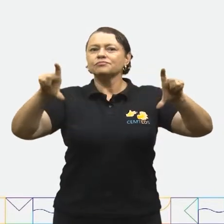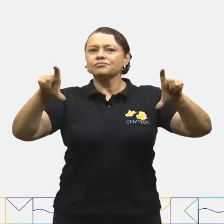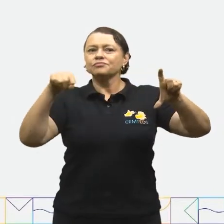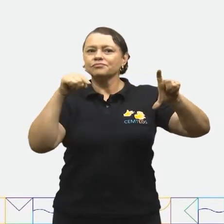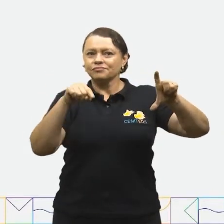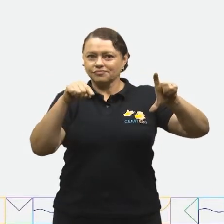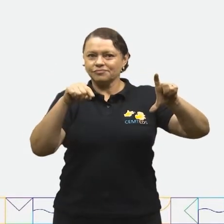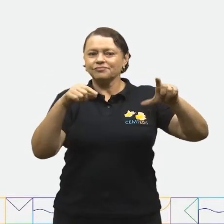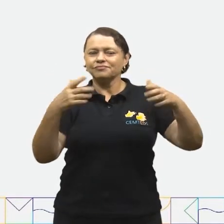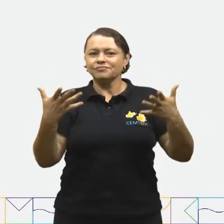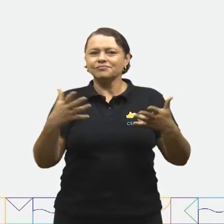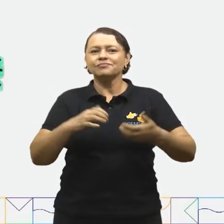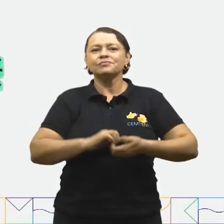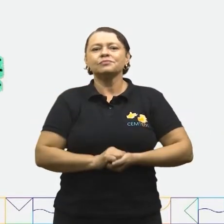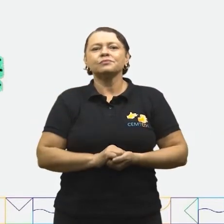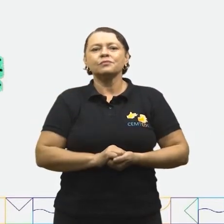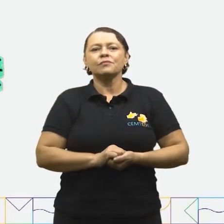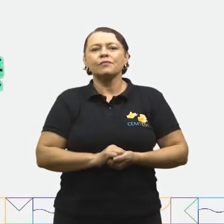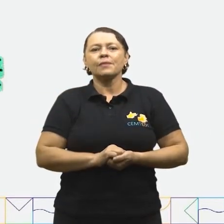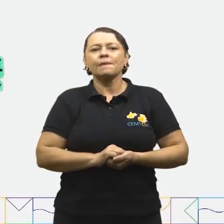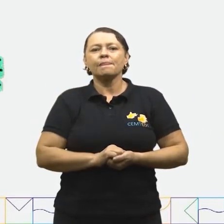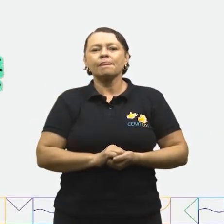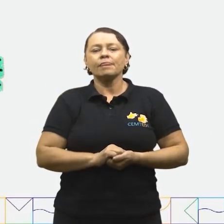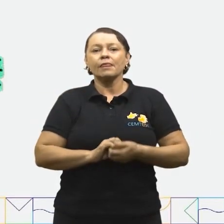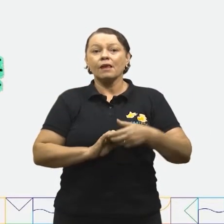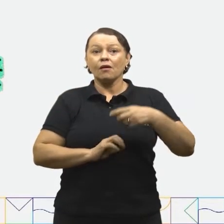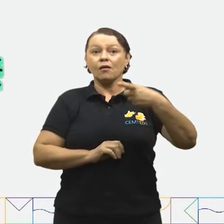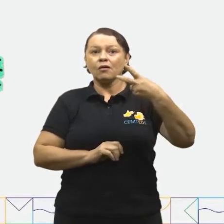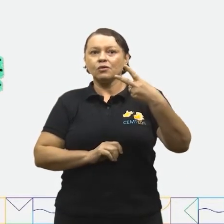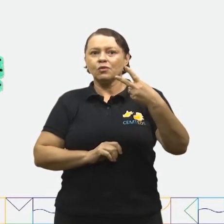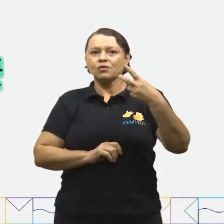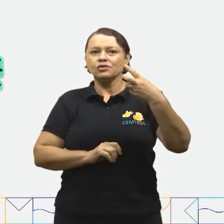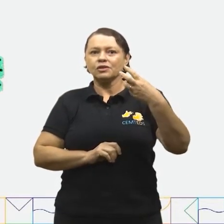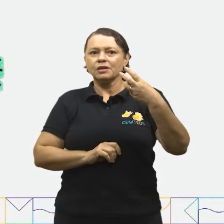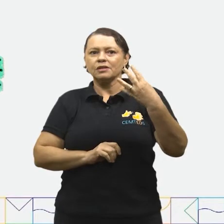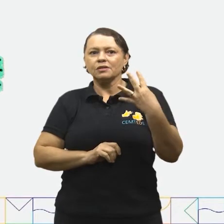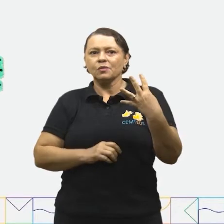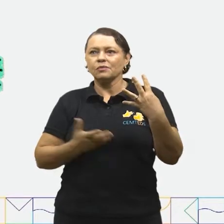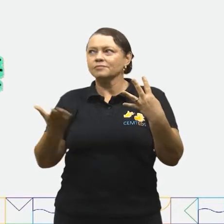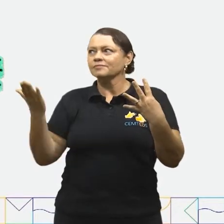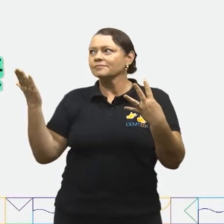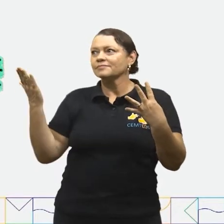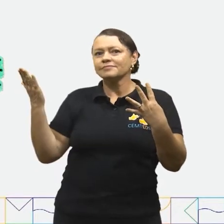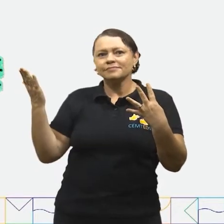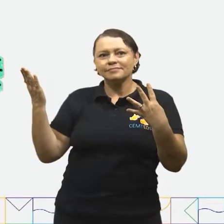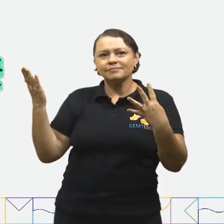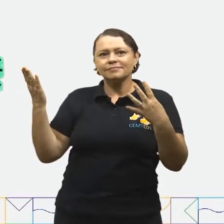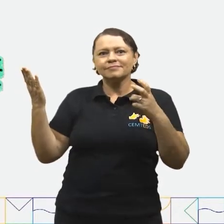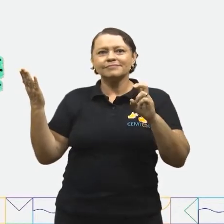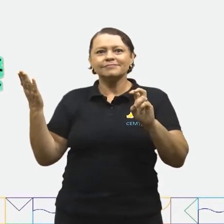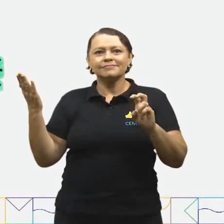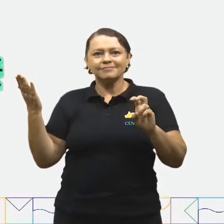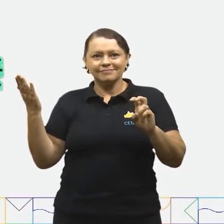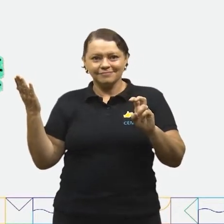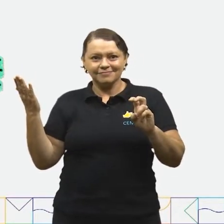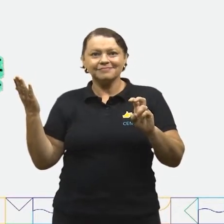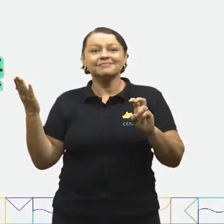então? Um, dois, três, quatro,